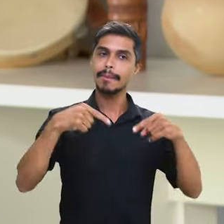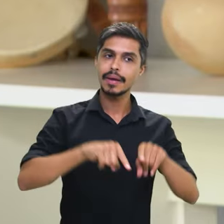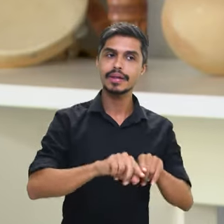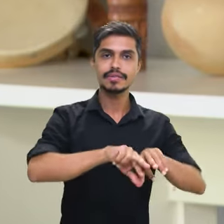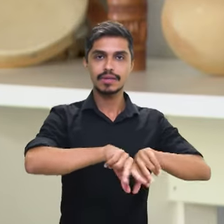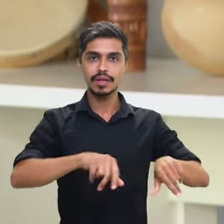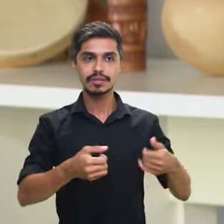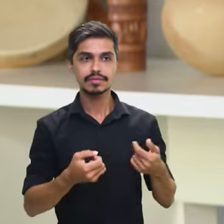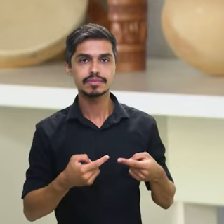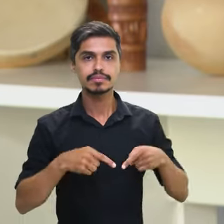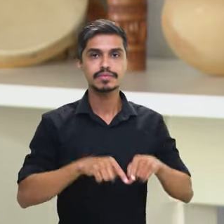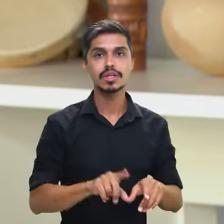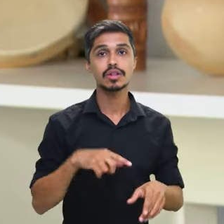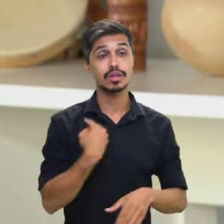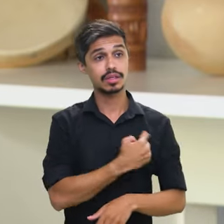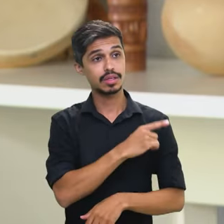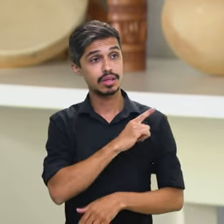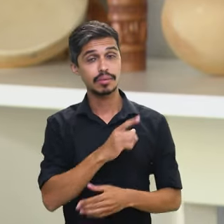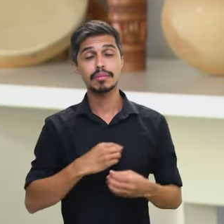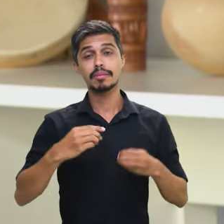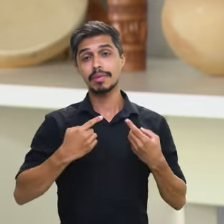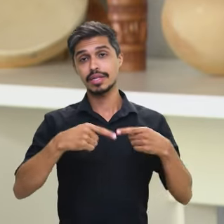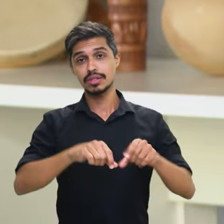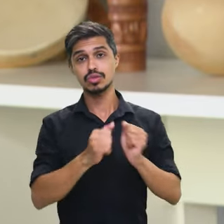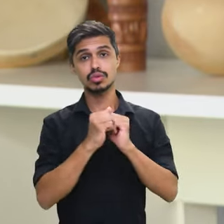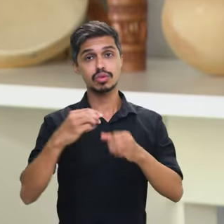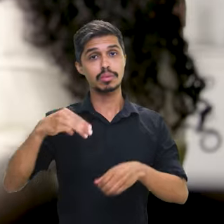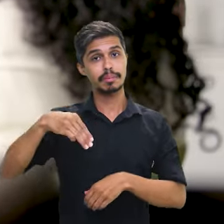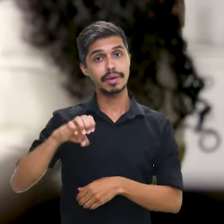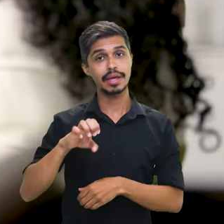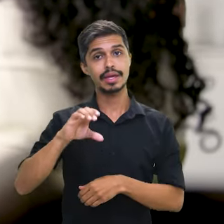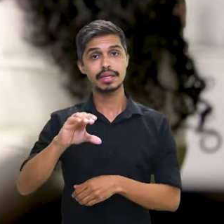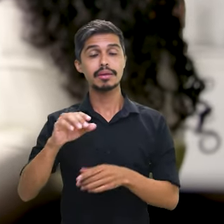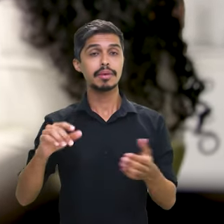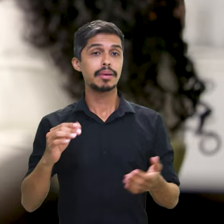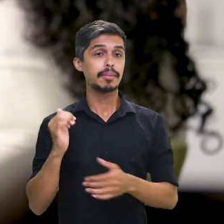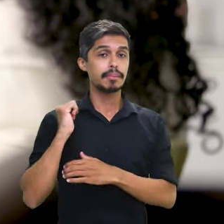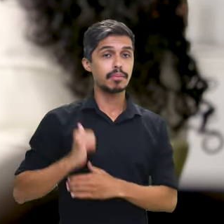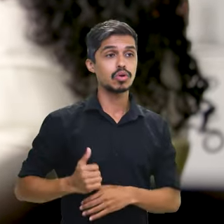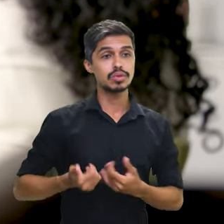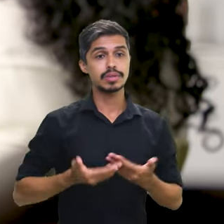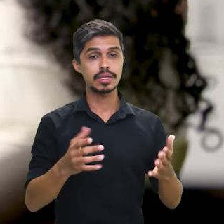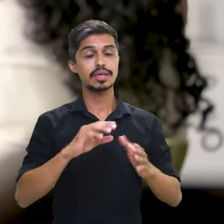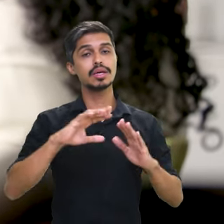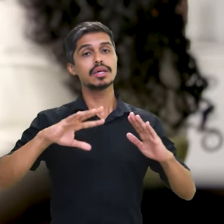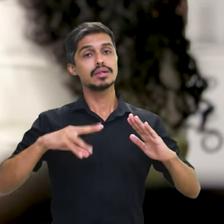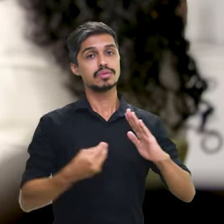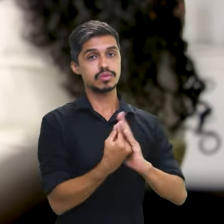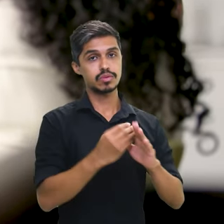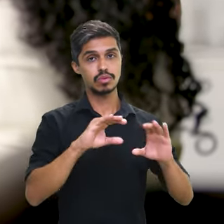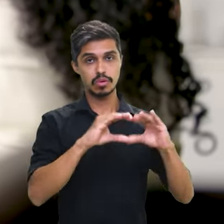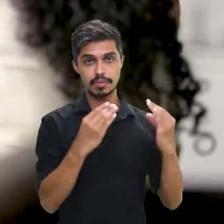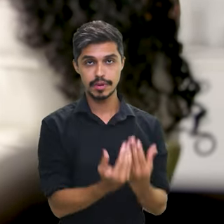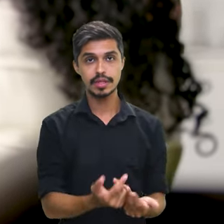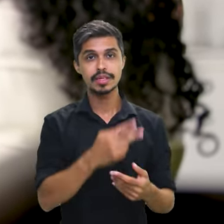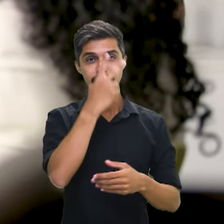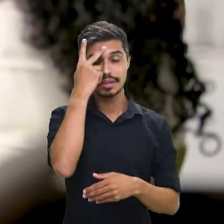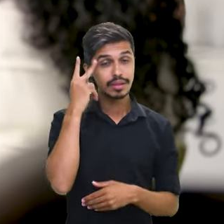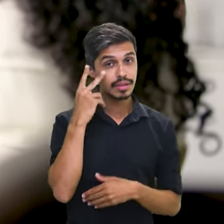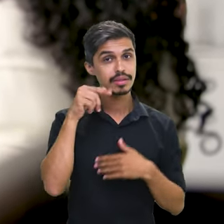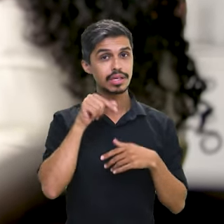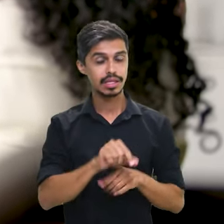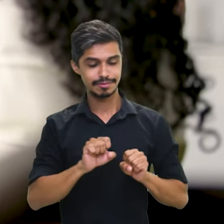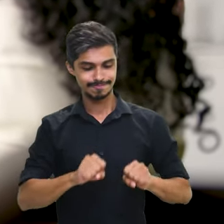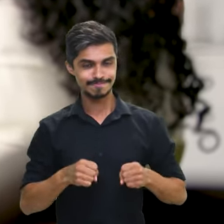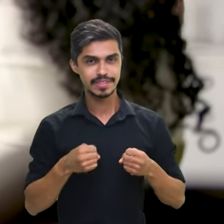de parcerias, por exemplo. Nós temos uma parceria com o MEC para bolsas para a comunidade quilombola. Então, a pessoa se identifica